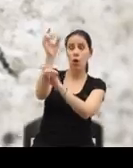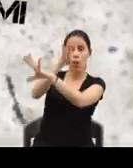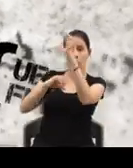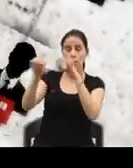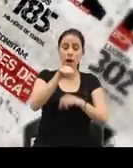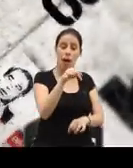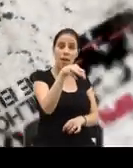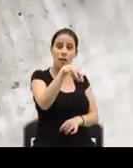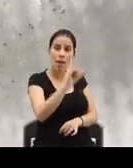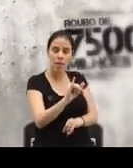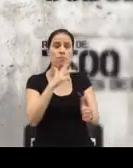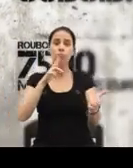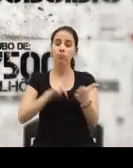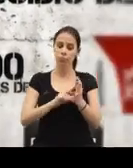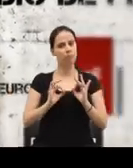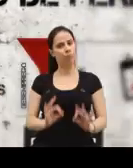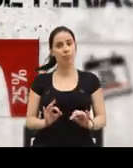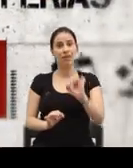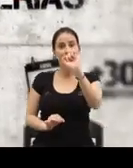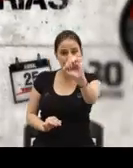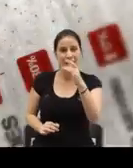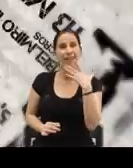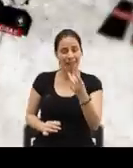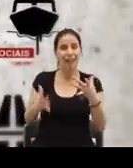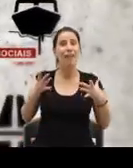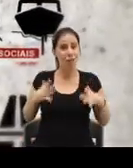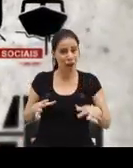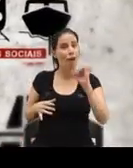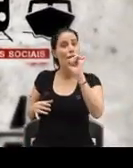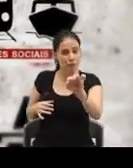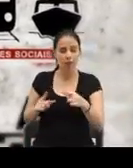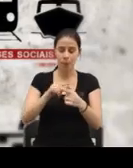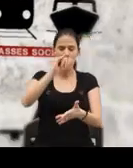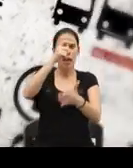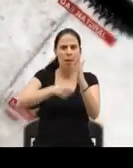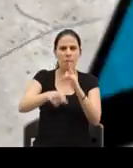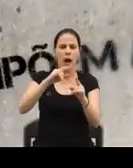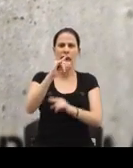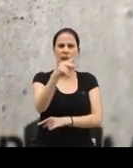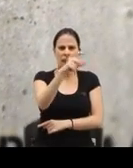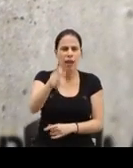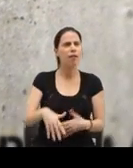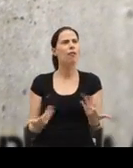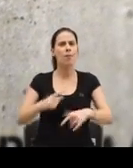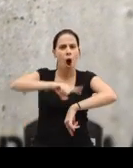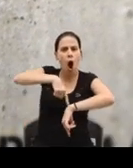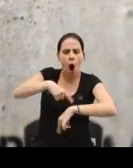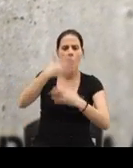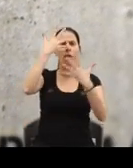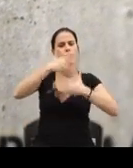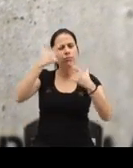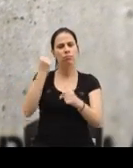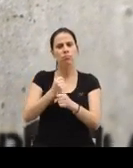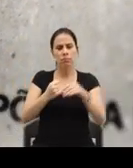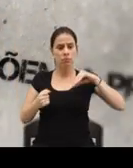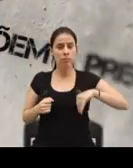FMI. A verdade é esta. O seu subsídio de Natal e de férias, os impostos que paga no IVA, as horas e os dias de